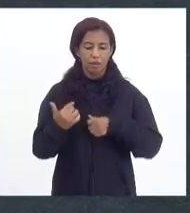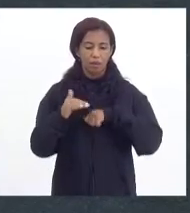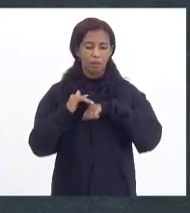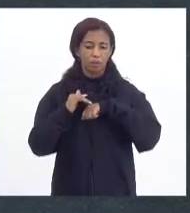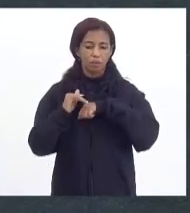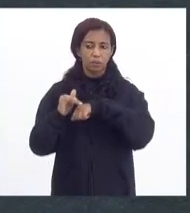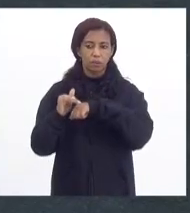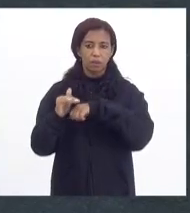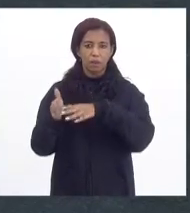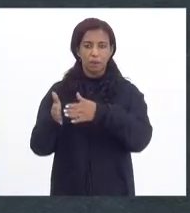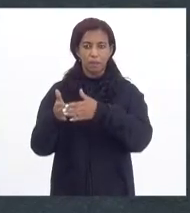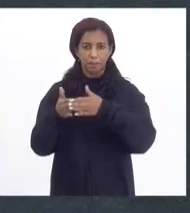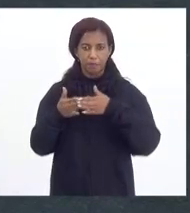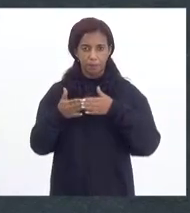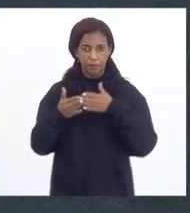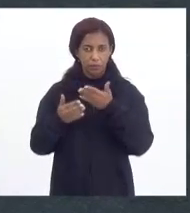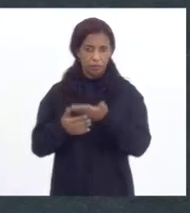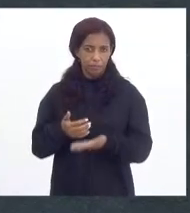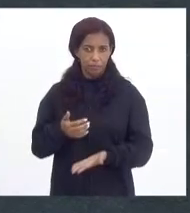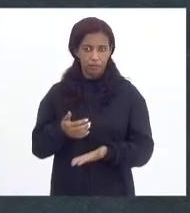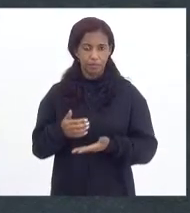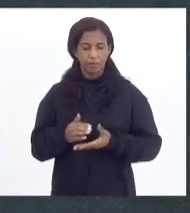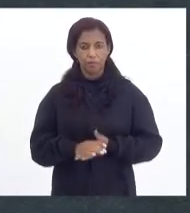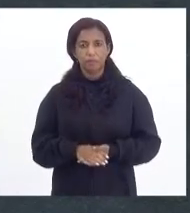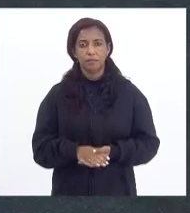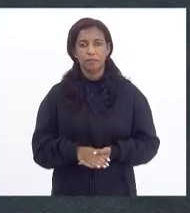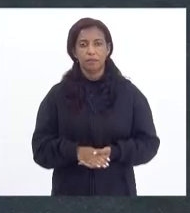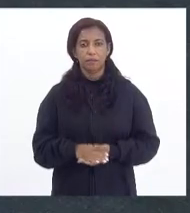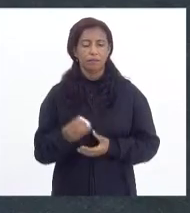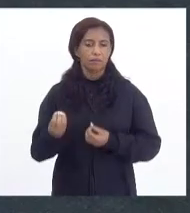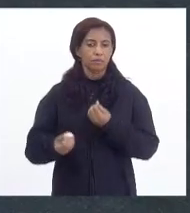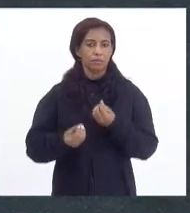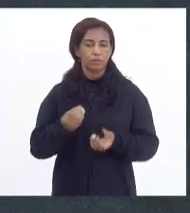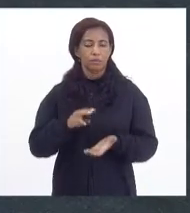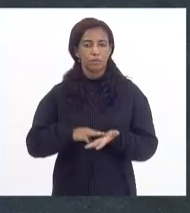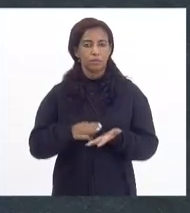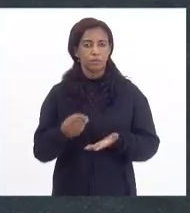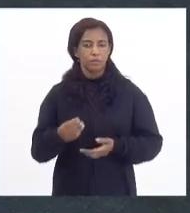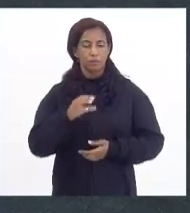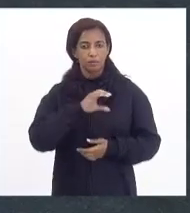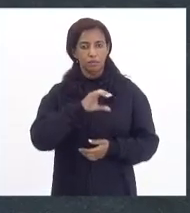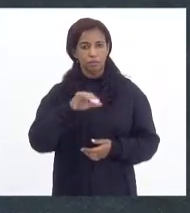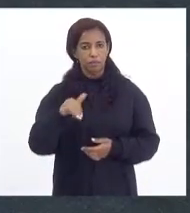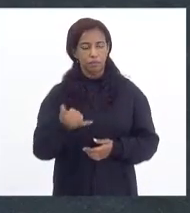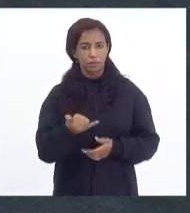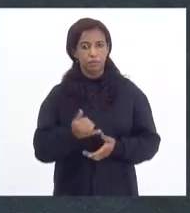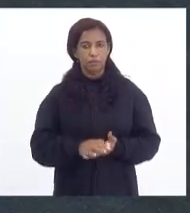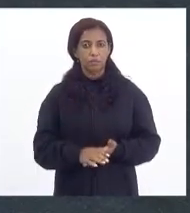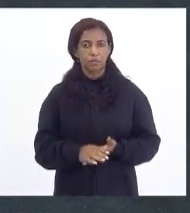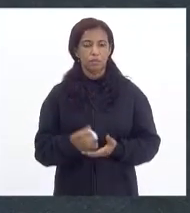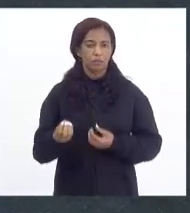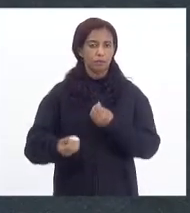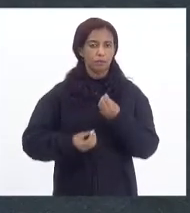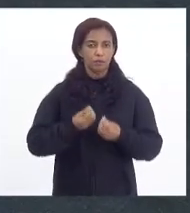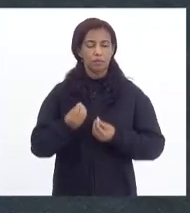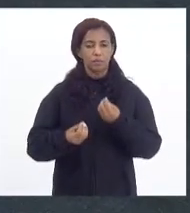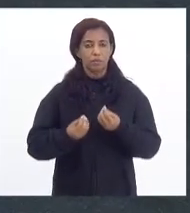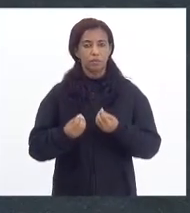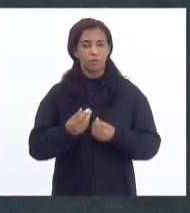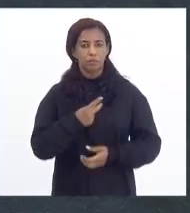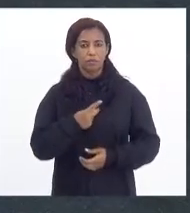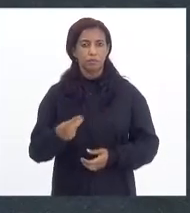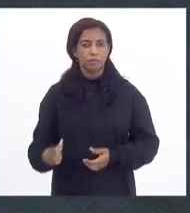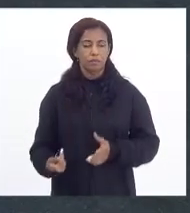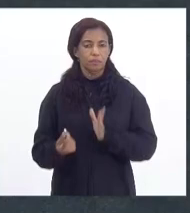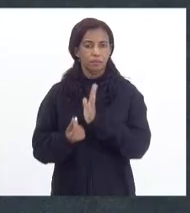apelo ao mesmo. Como membro da CCJ e como presidente da Comissão de